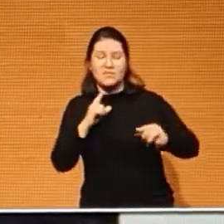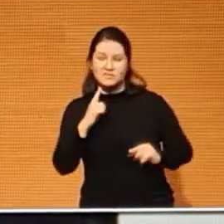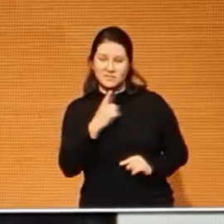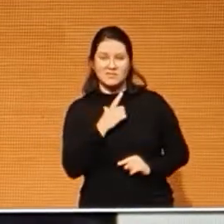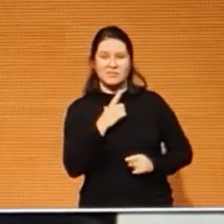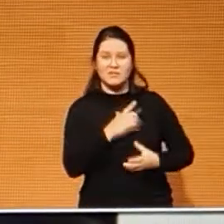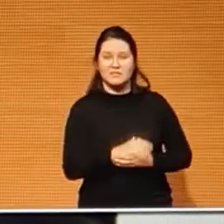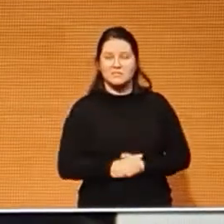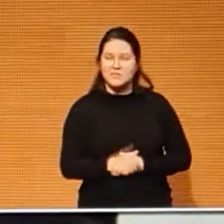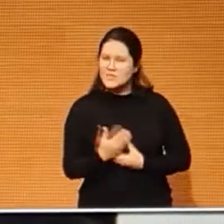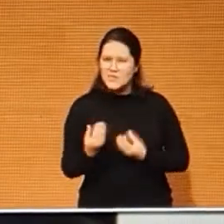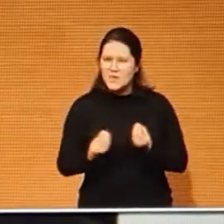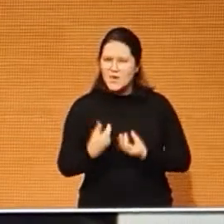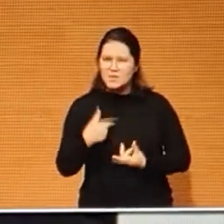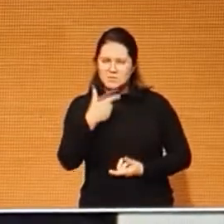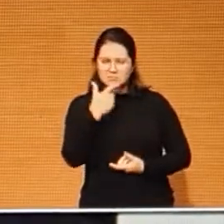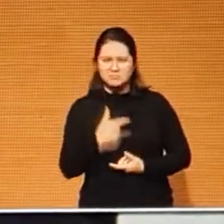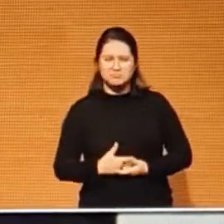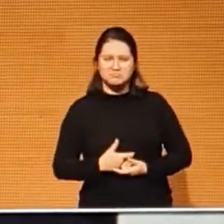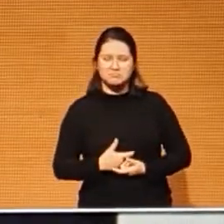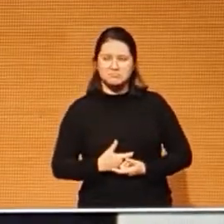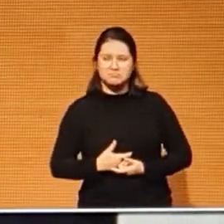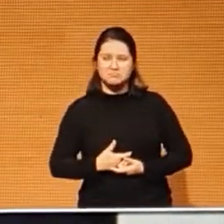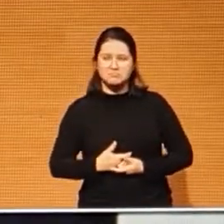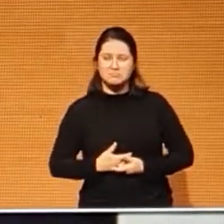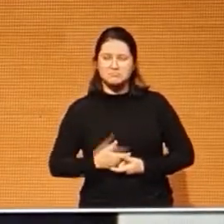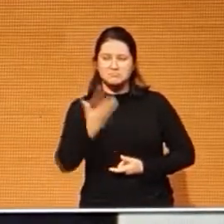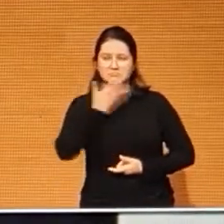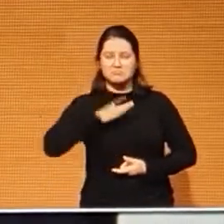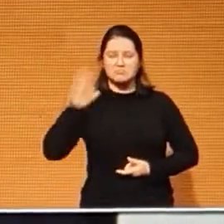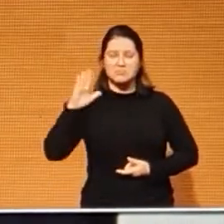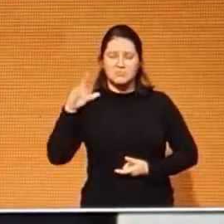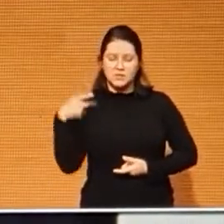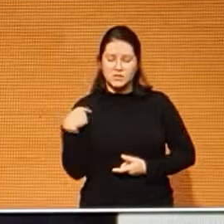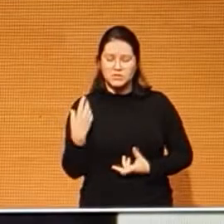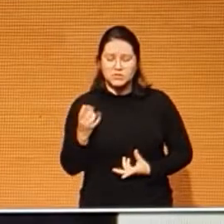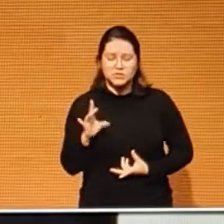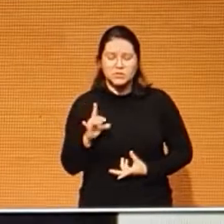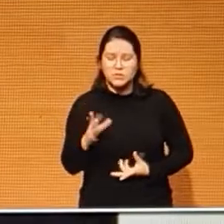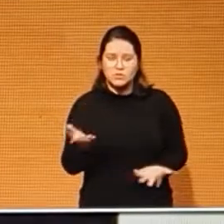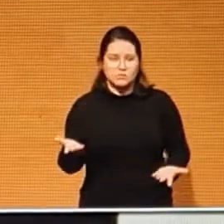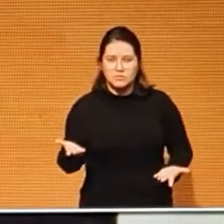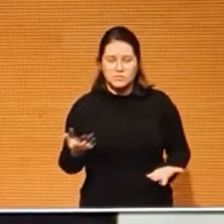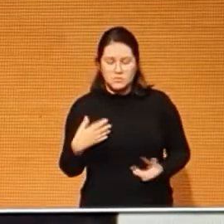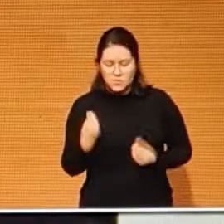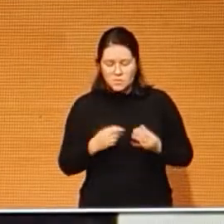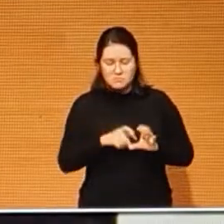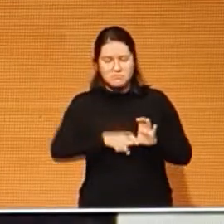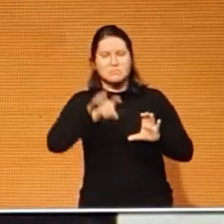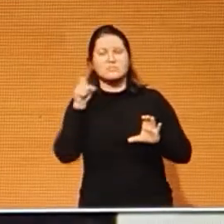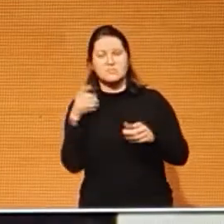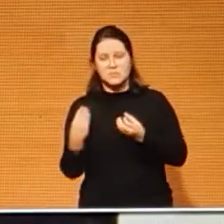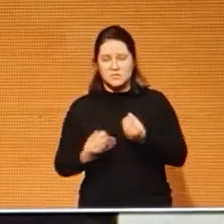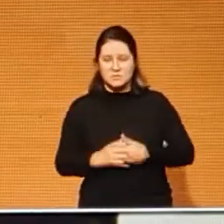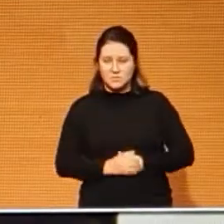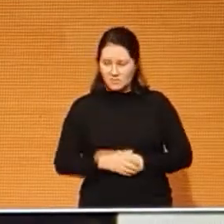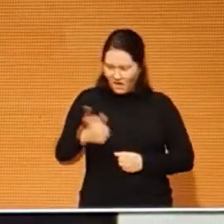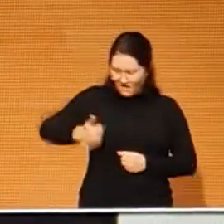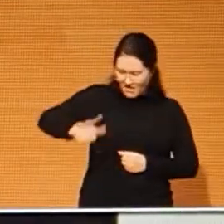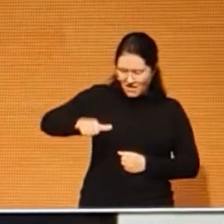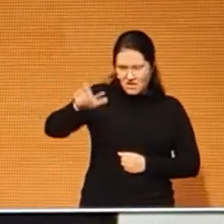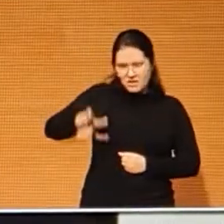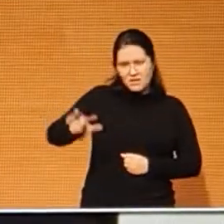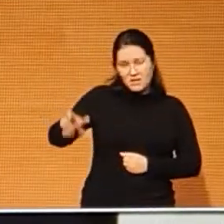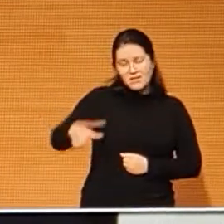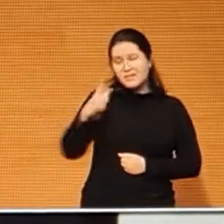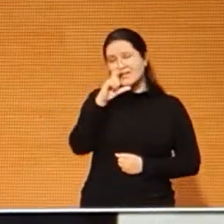apenas candidatos, poderão exercer suas atribuições com independência? E quem os avaliará para escolher os